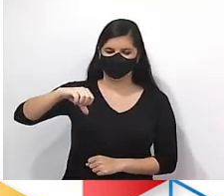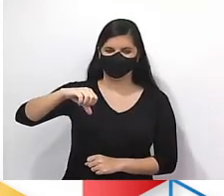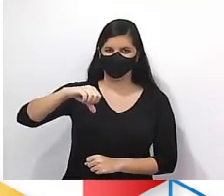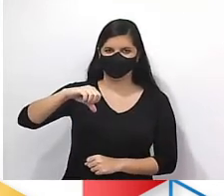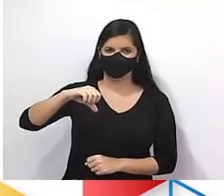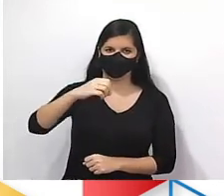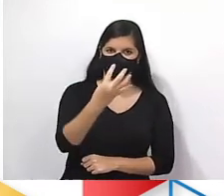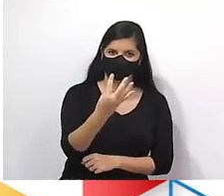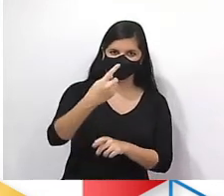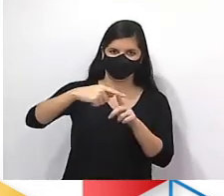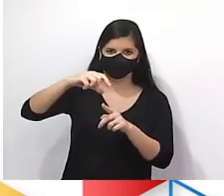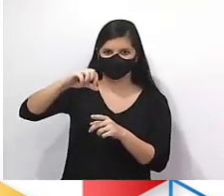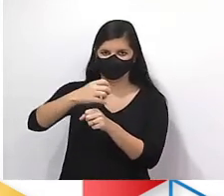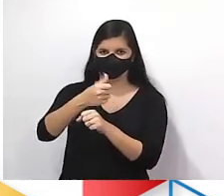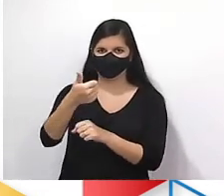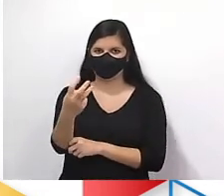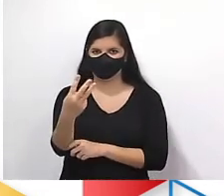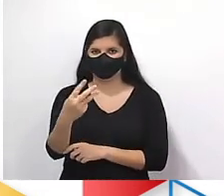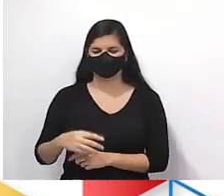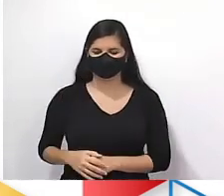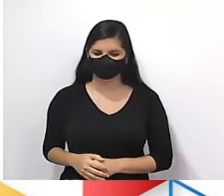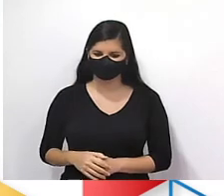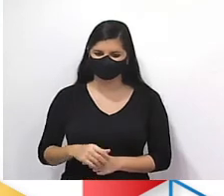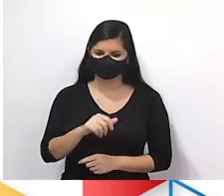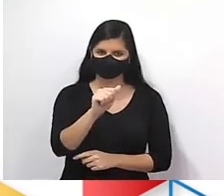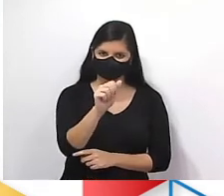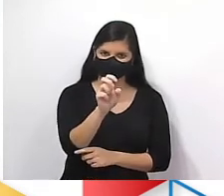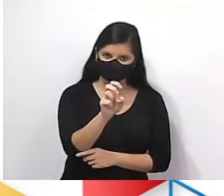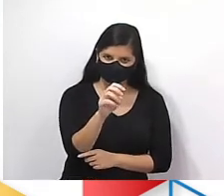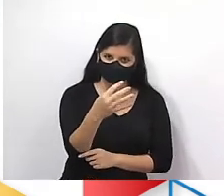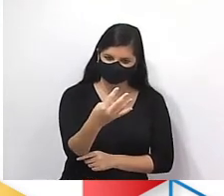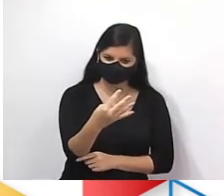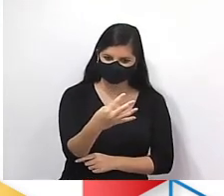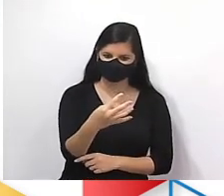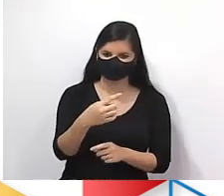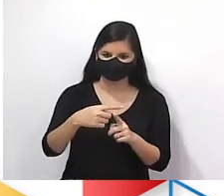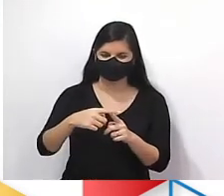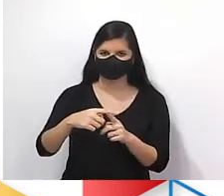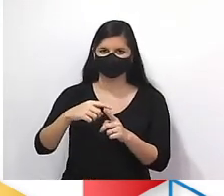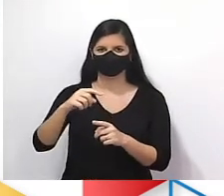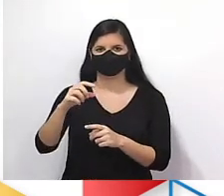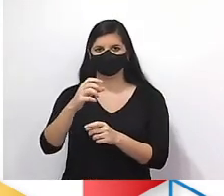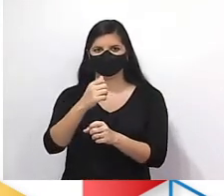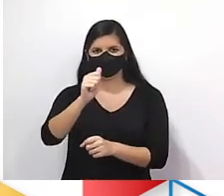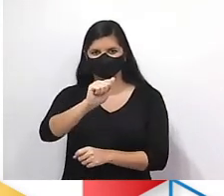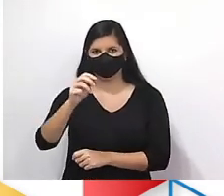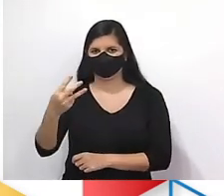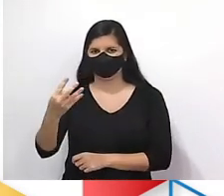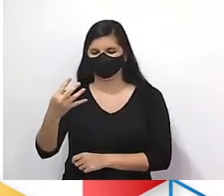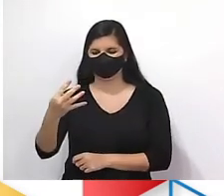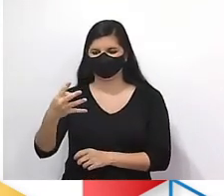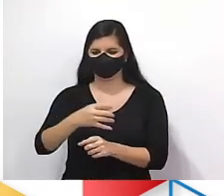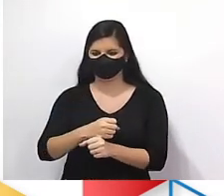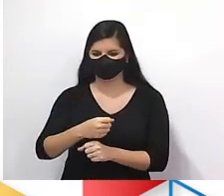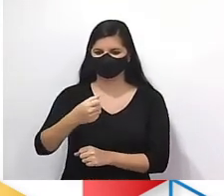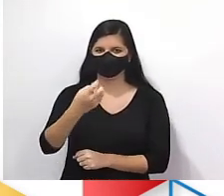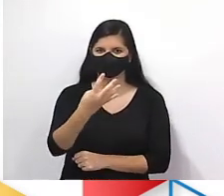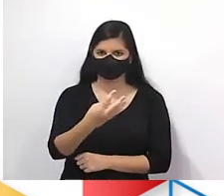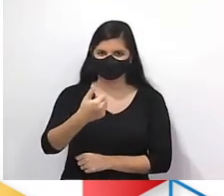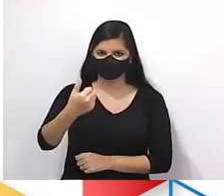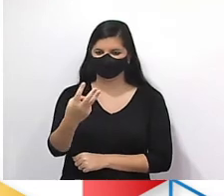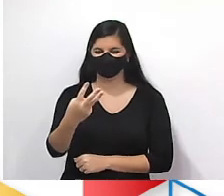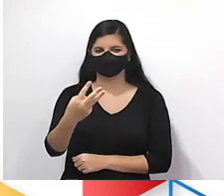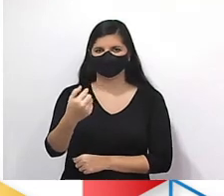Então 4 mais 9, 13. O A5 vai ser 4 mais A4, que é A4,